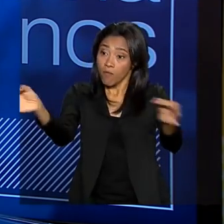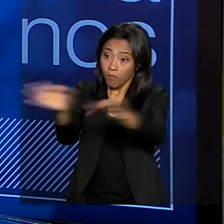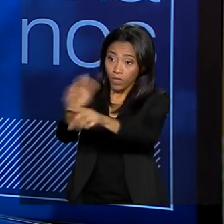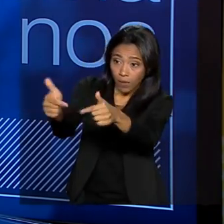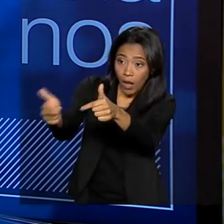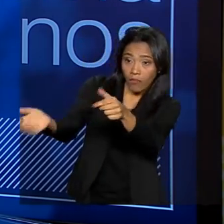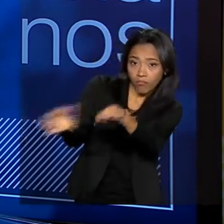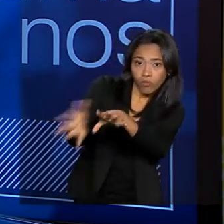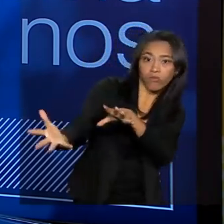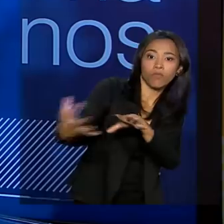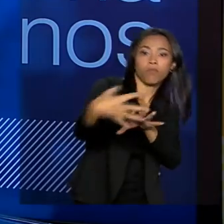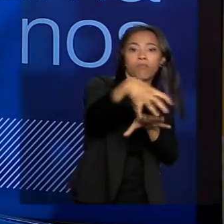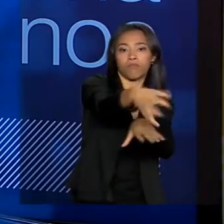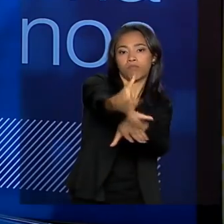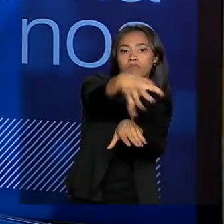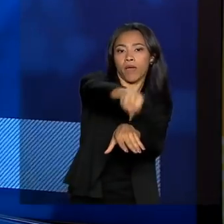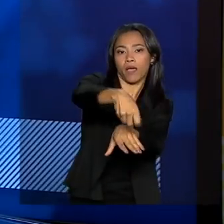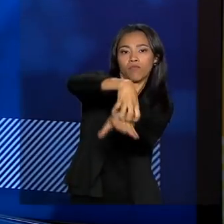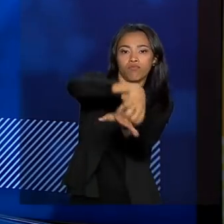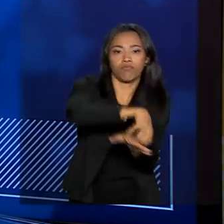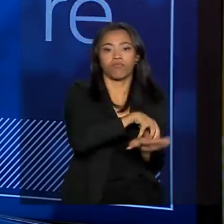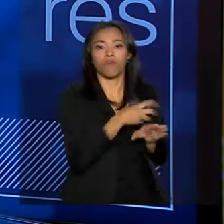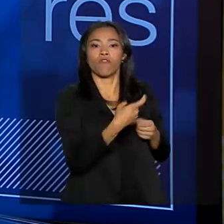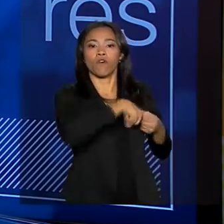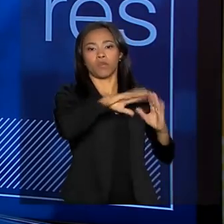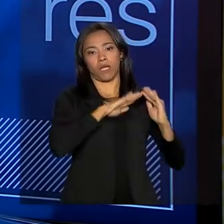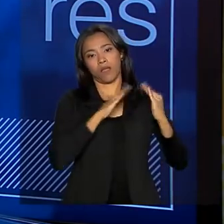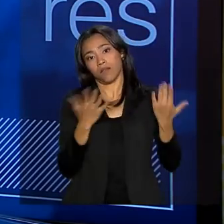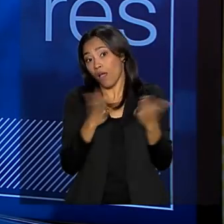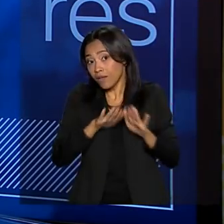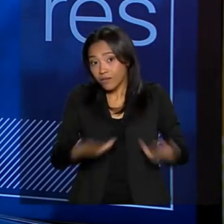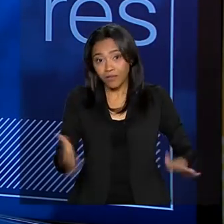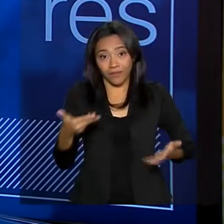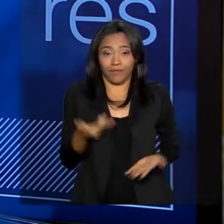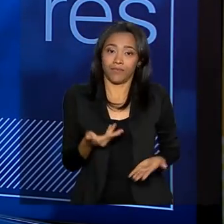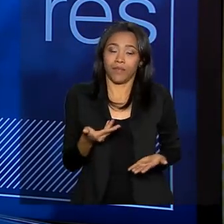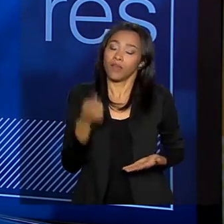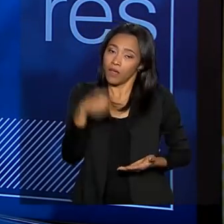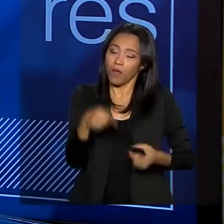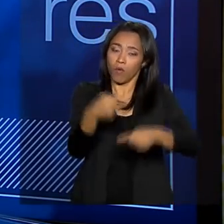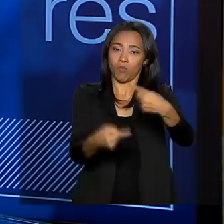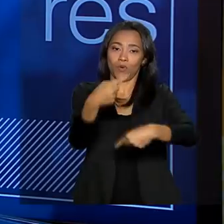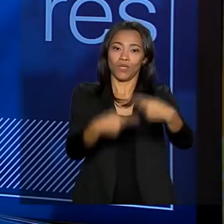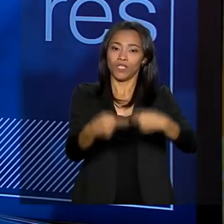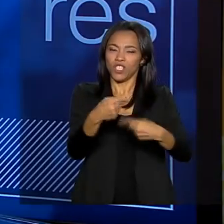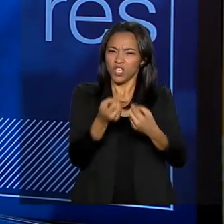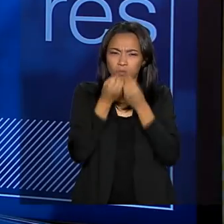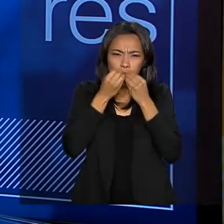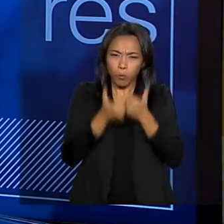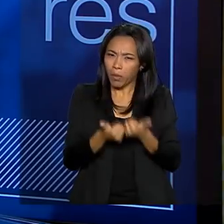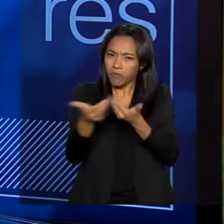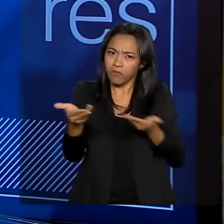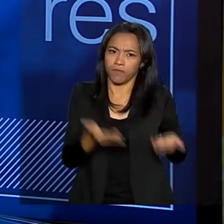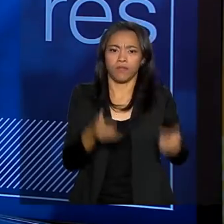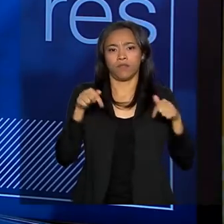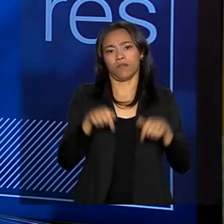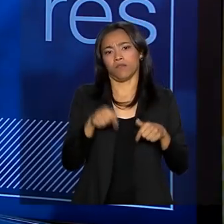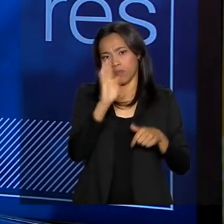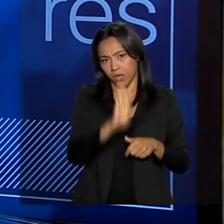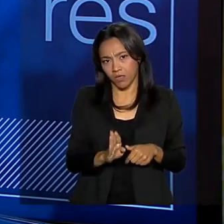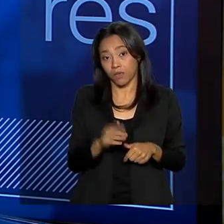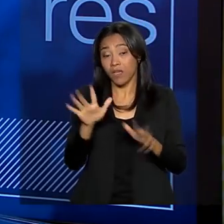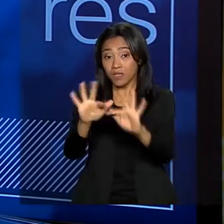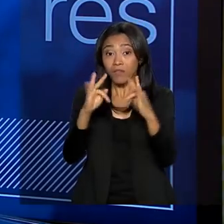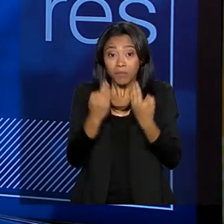trabalho, pegar seu idoso e trazer para casa. Isso seria, assim, uma política pública muito bem-vinda e as famílias